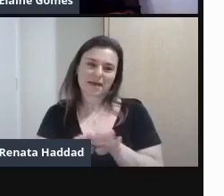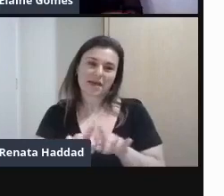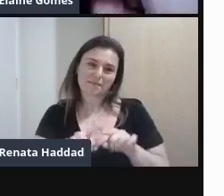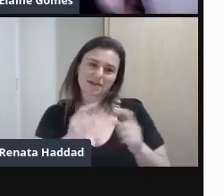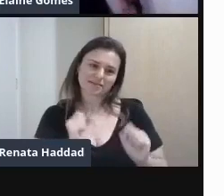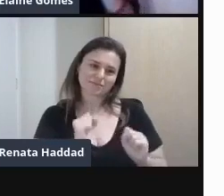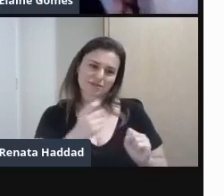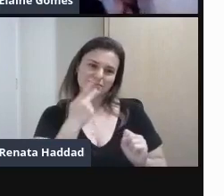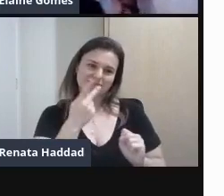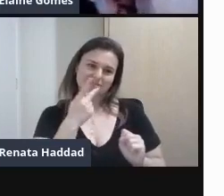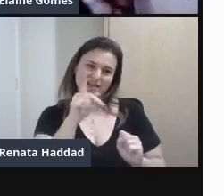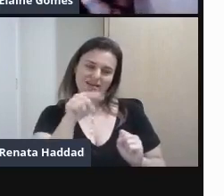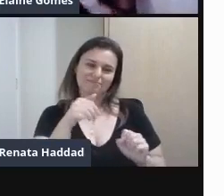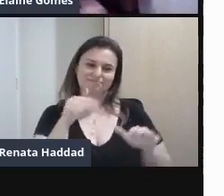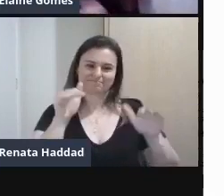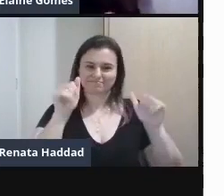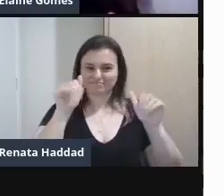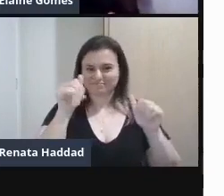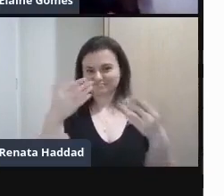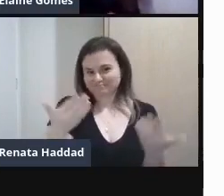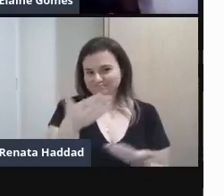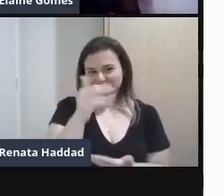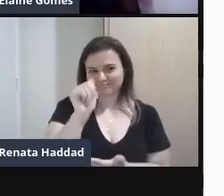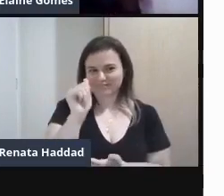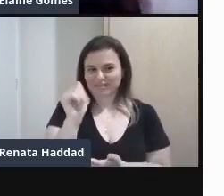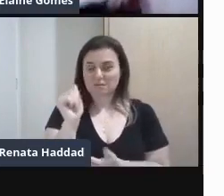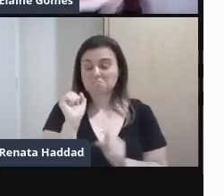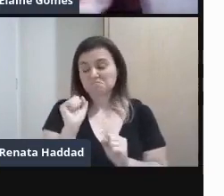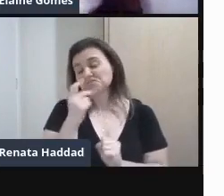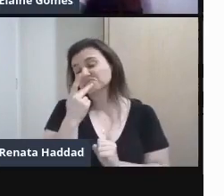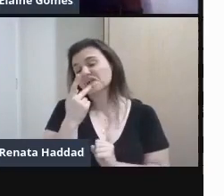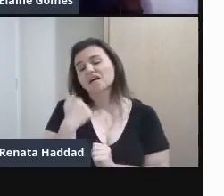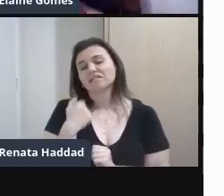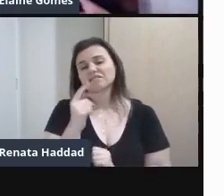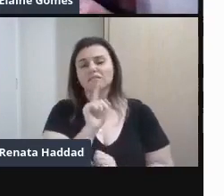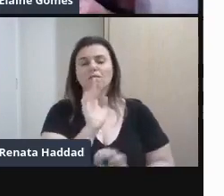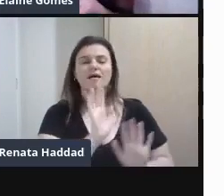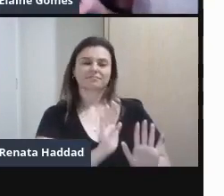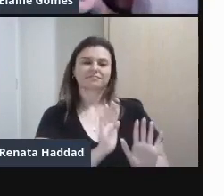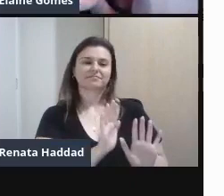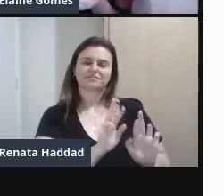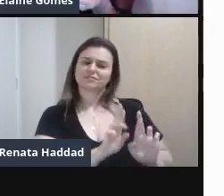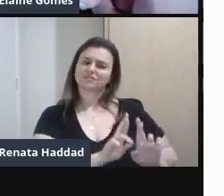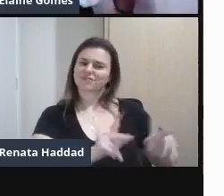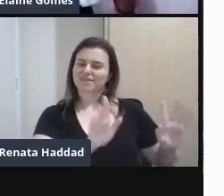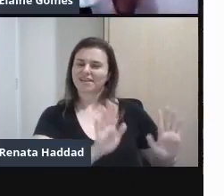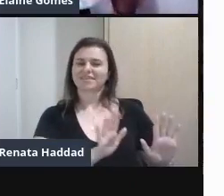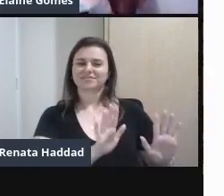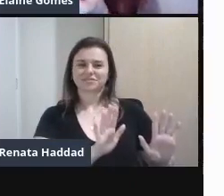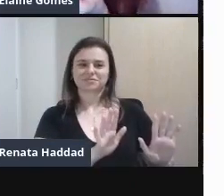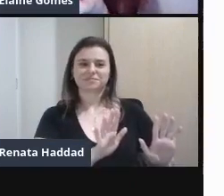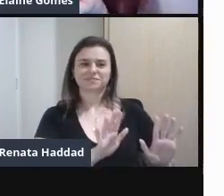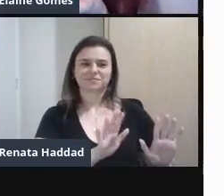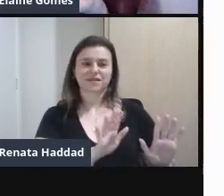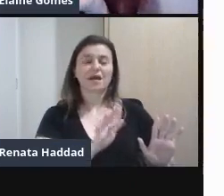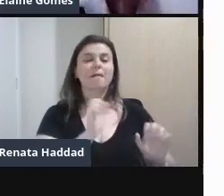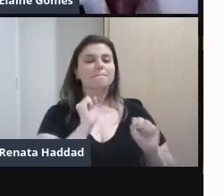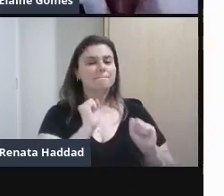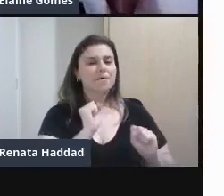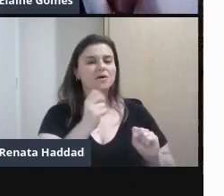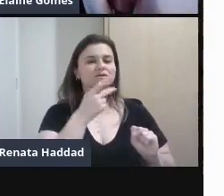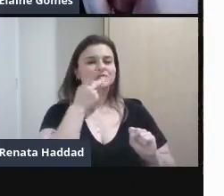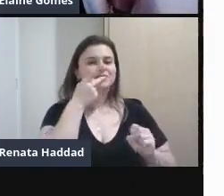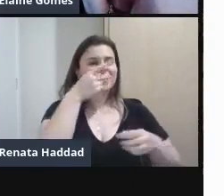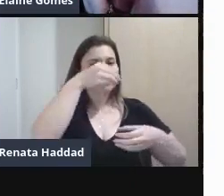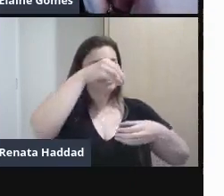essa castanhola Ela não é uma castanhola Eu posso dizer Que dentro da castanhola